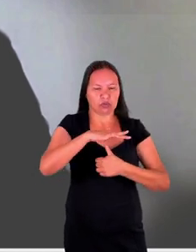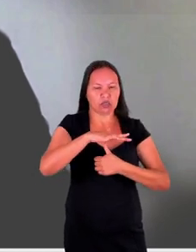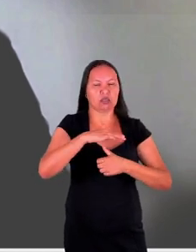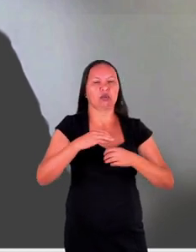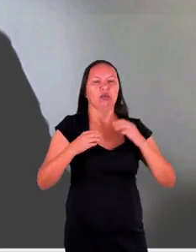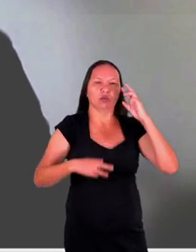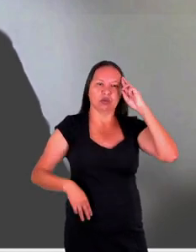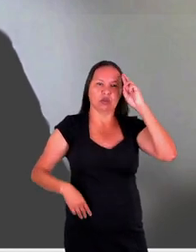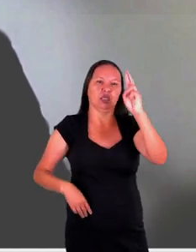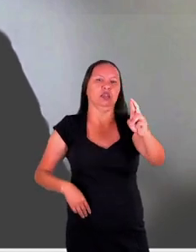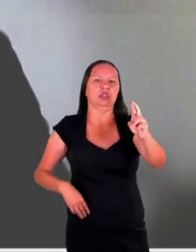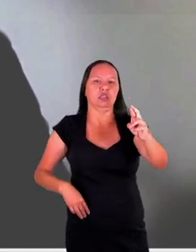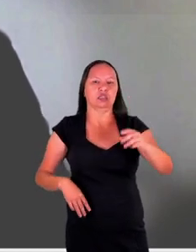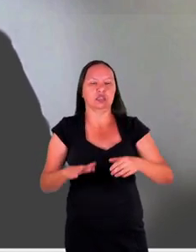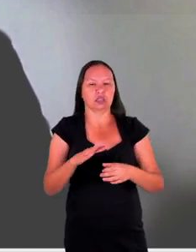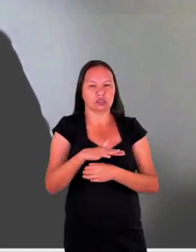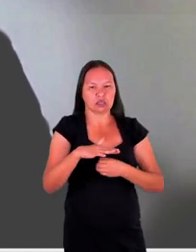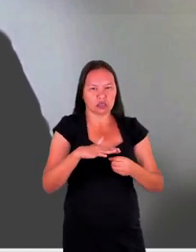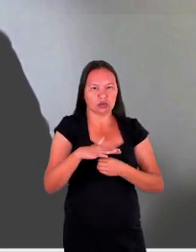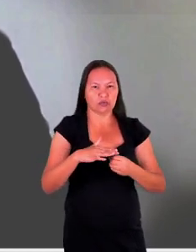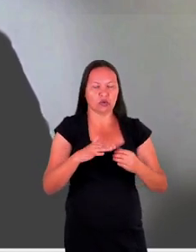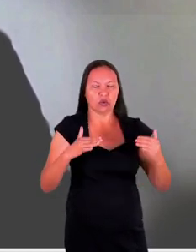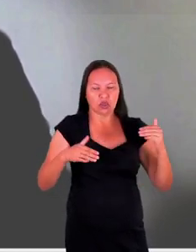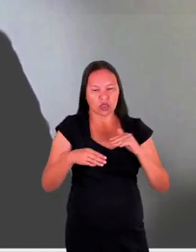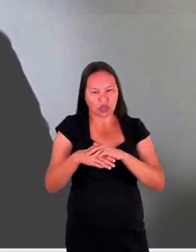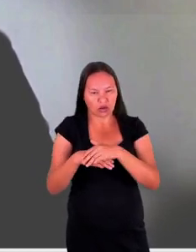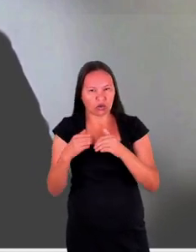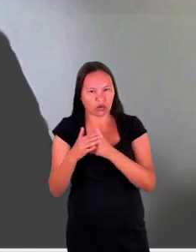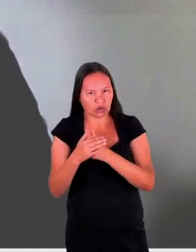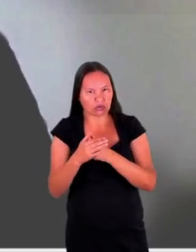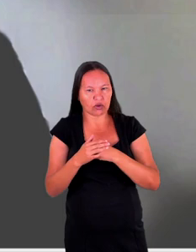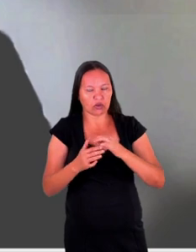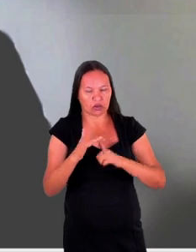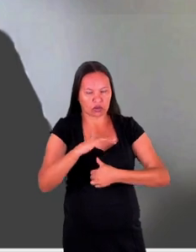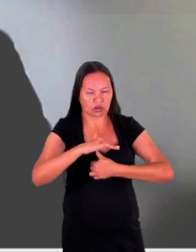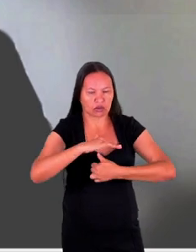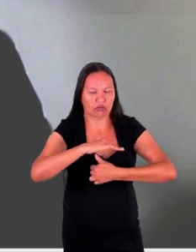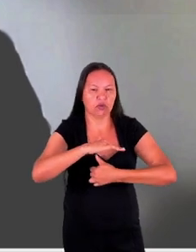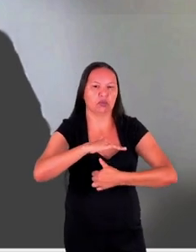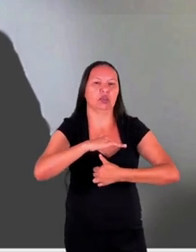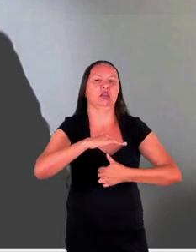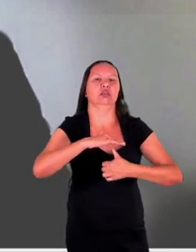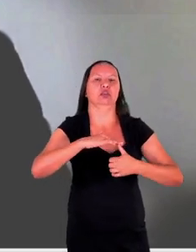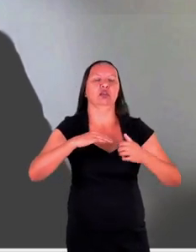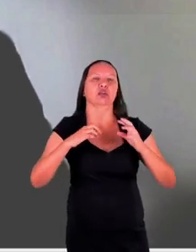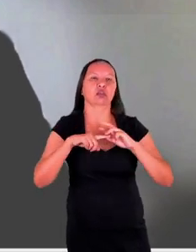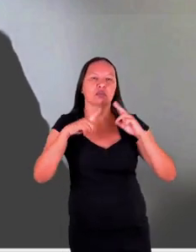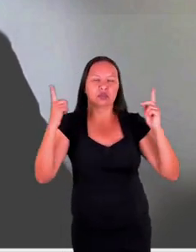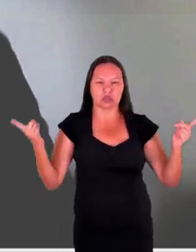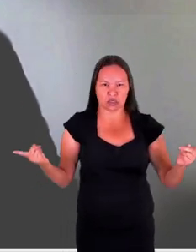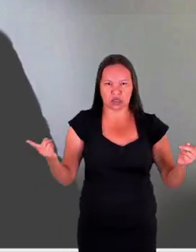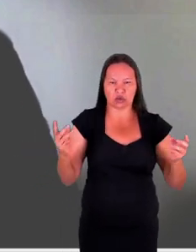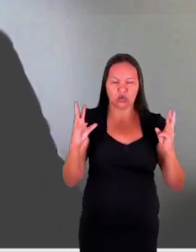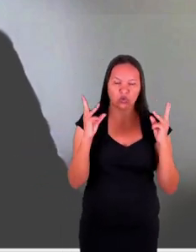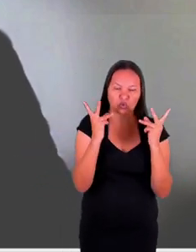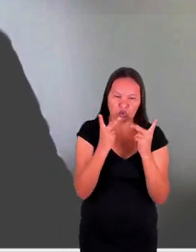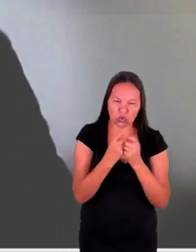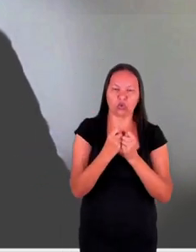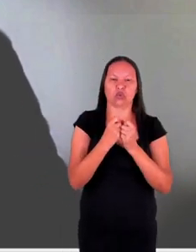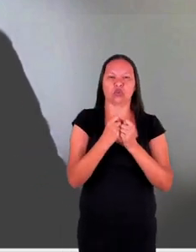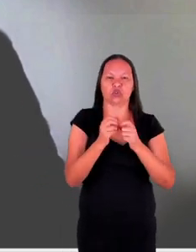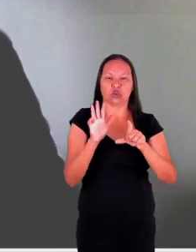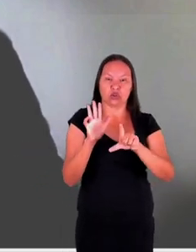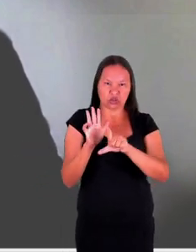orientação, assistência, acolhimento e informação, eu não tenho a pretensão de exaurir aqui todos os direitos que